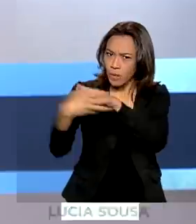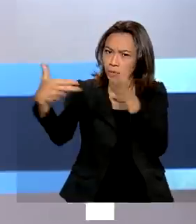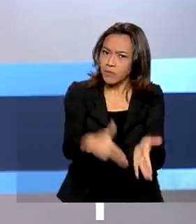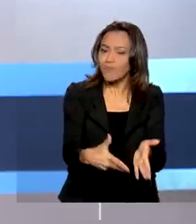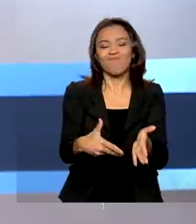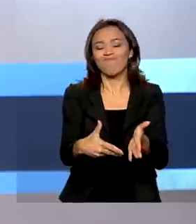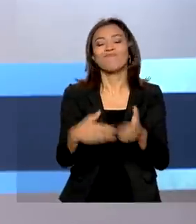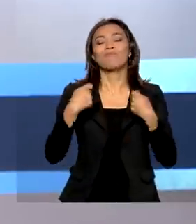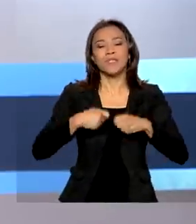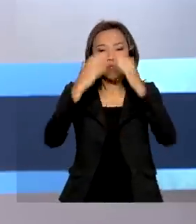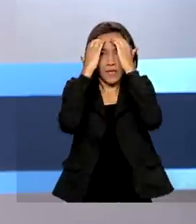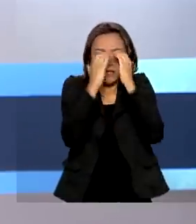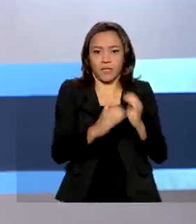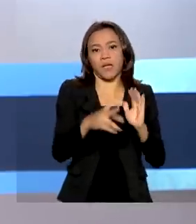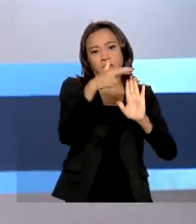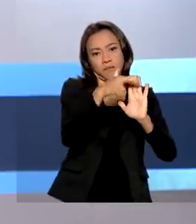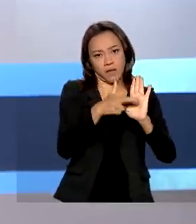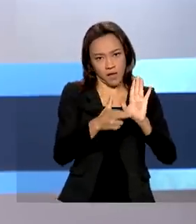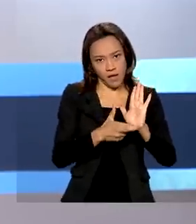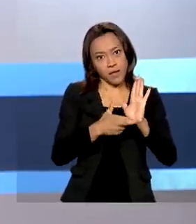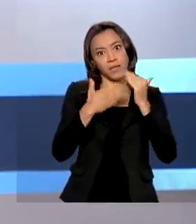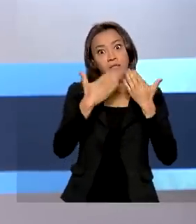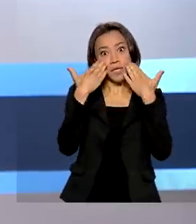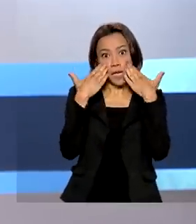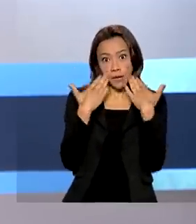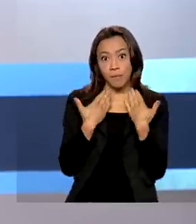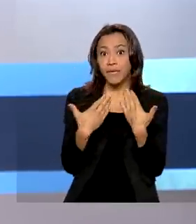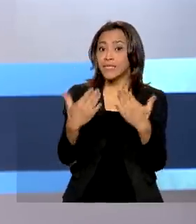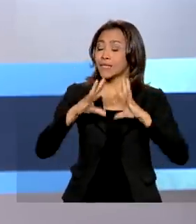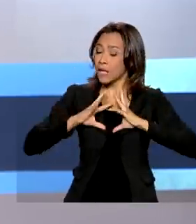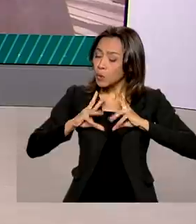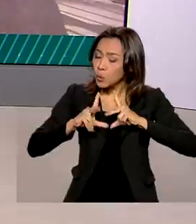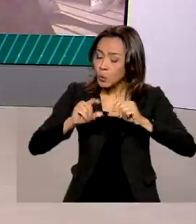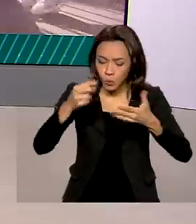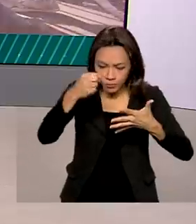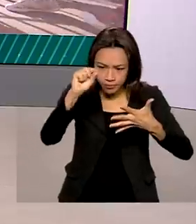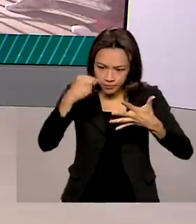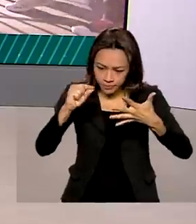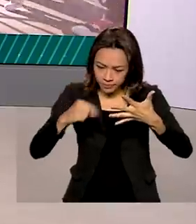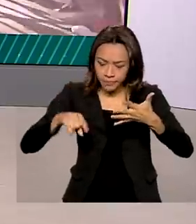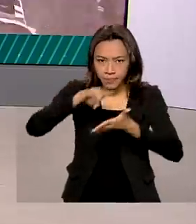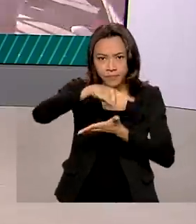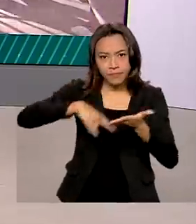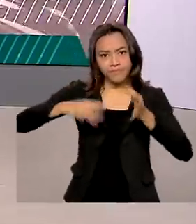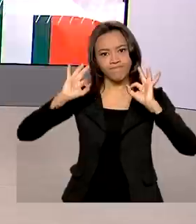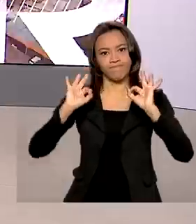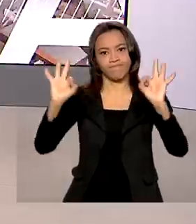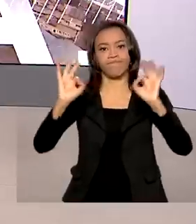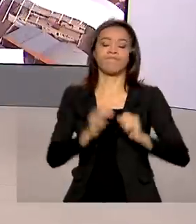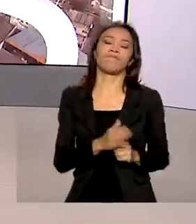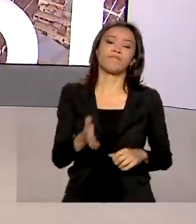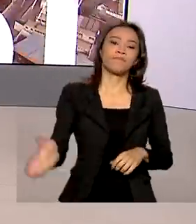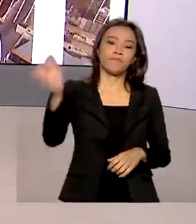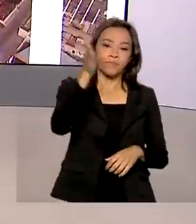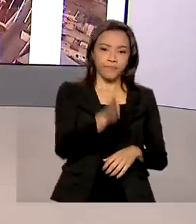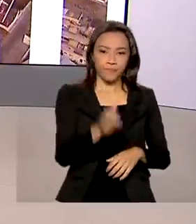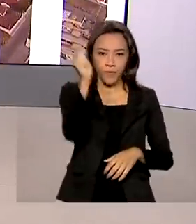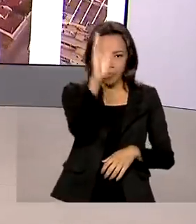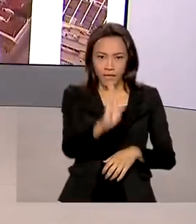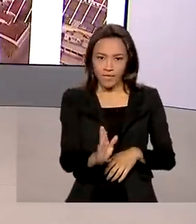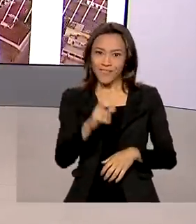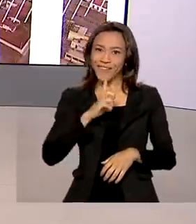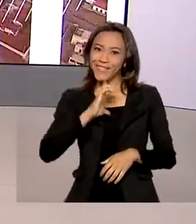cumprir as regras do edital e apresentar toda a documentação necessária. O Brasil terá a primeira unidade da